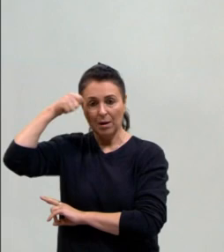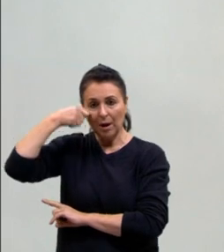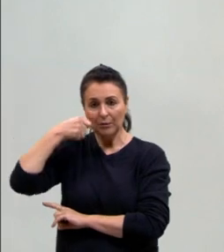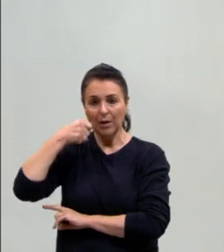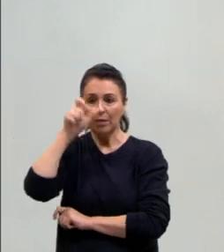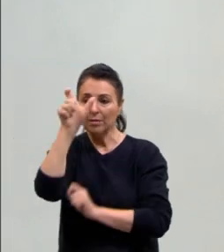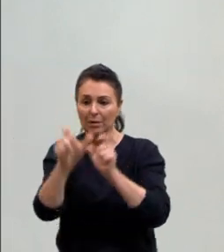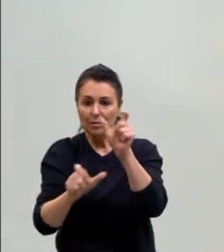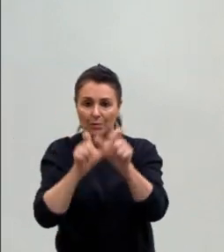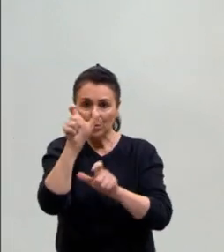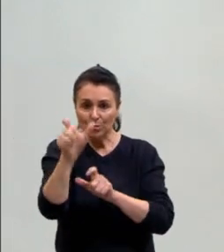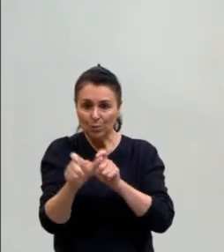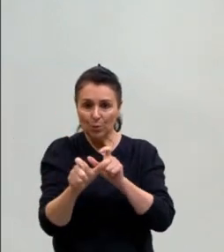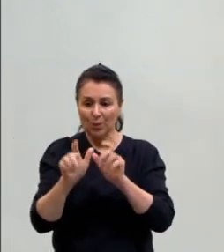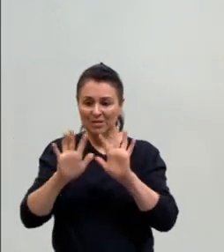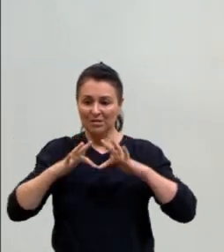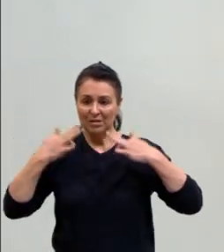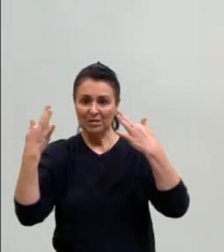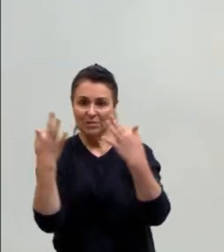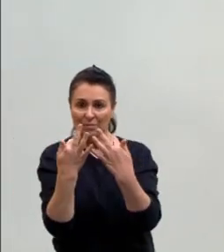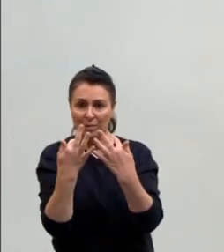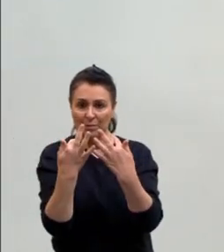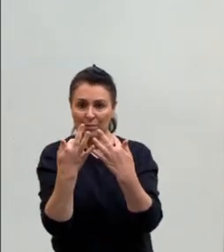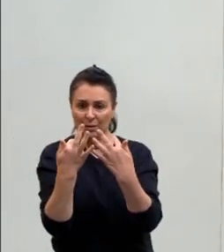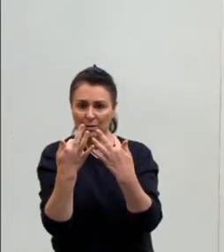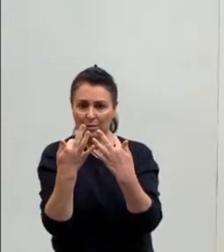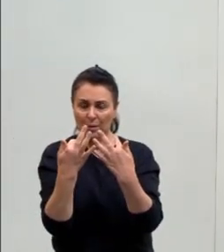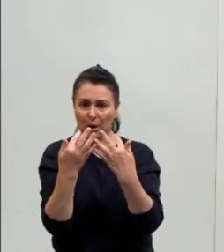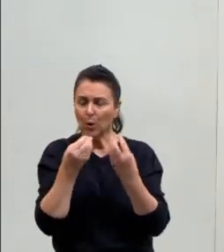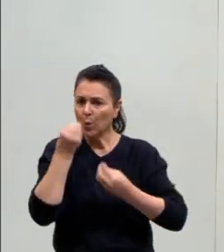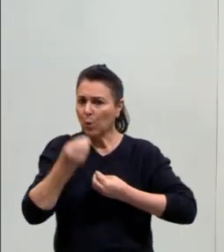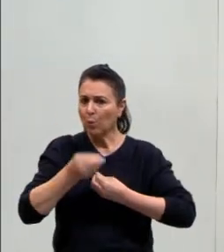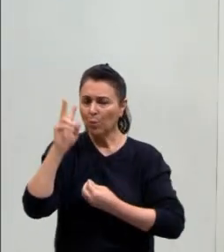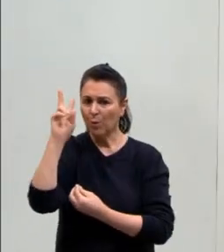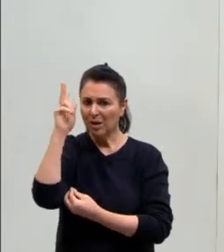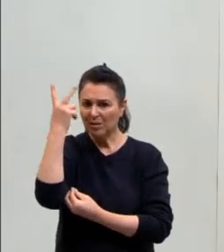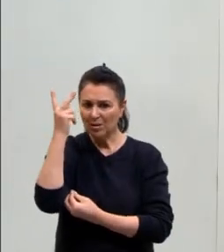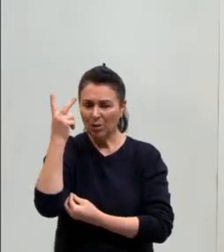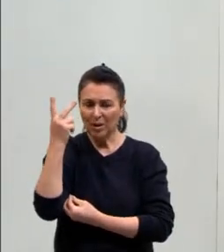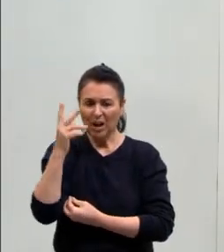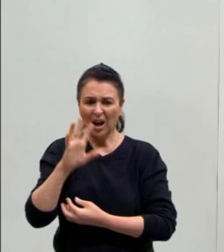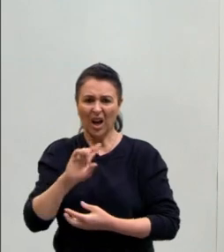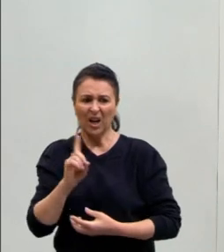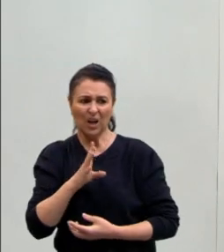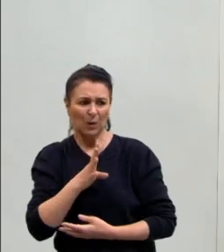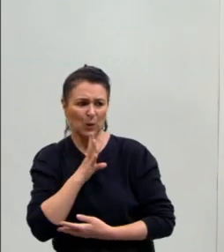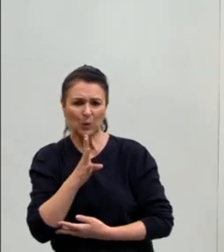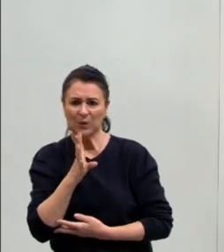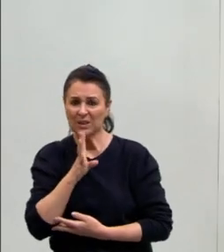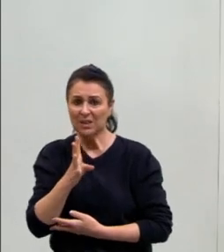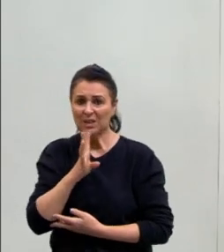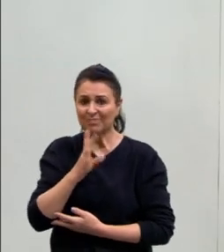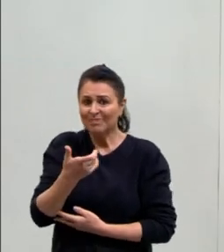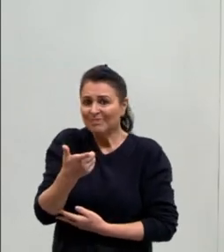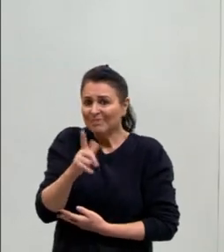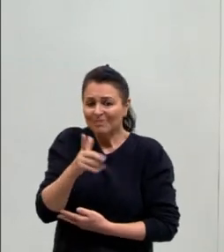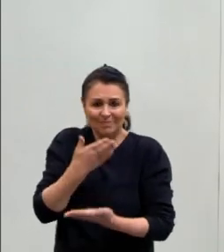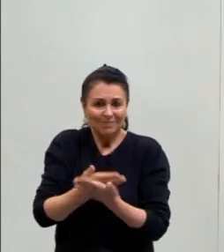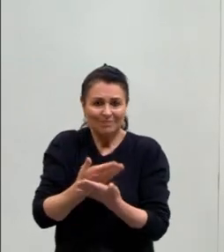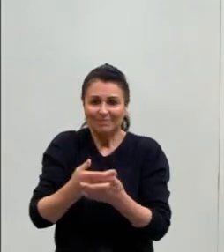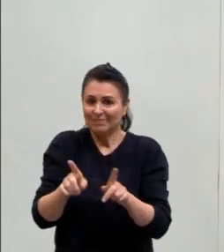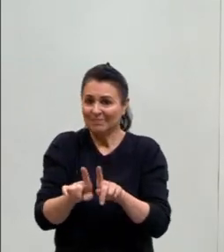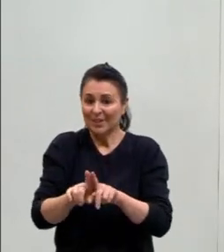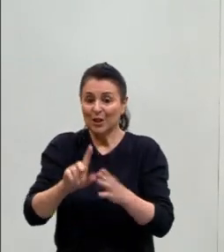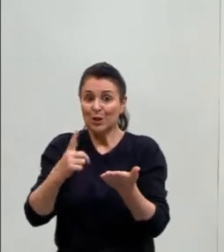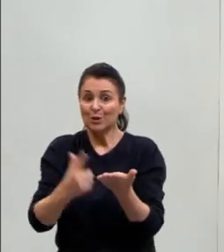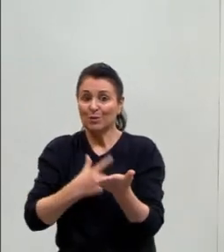africanos, dos afrodescendentes. Então, como essa história é subestimada, é desconhecida e não é estudada. E